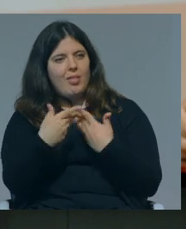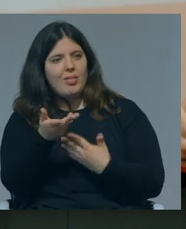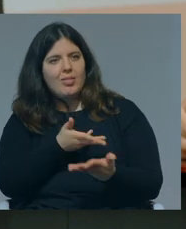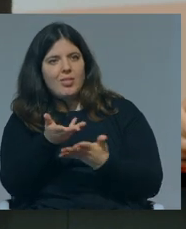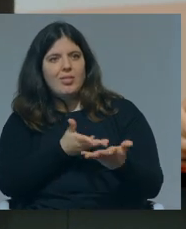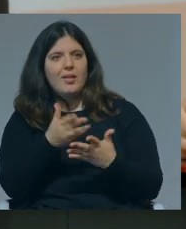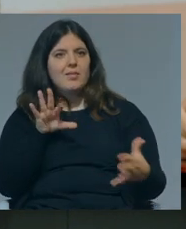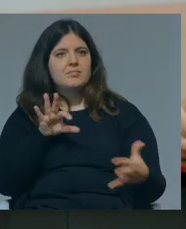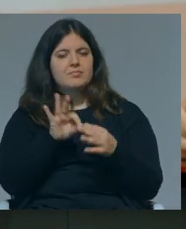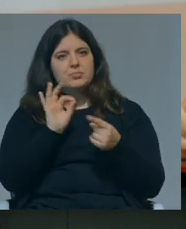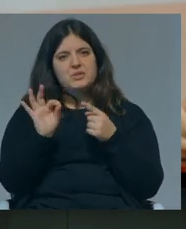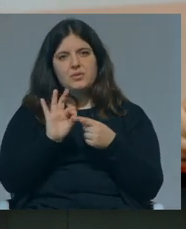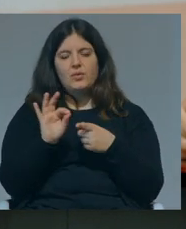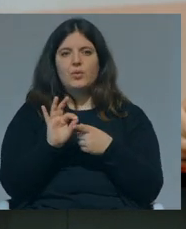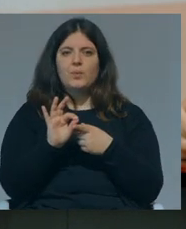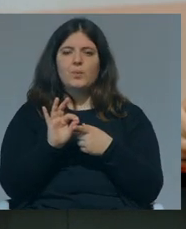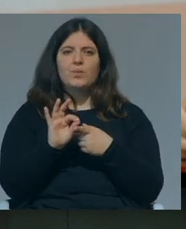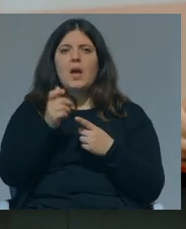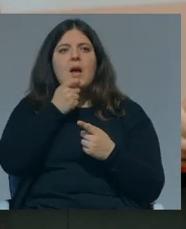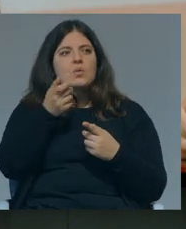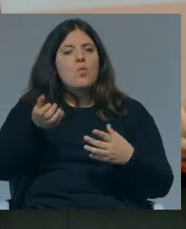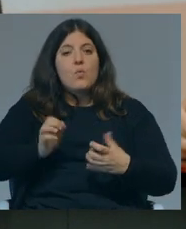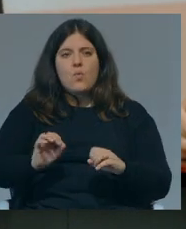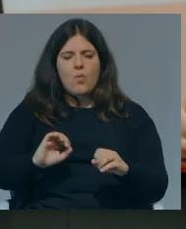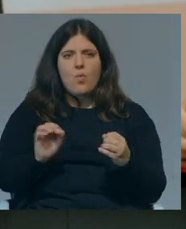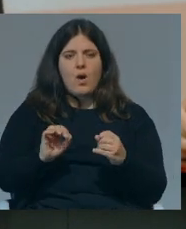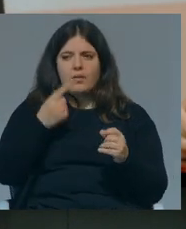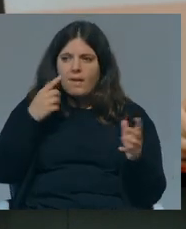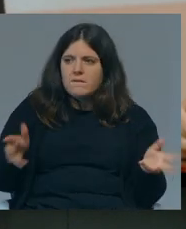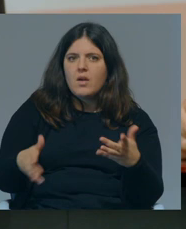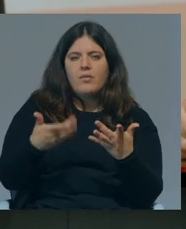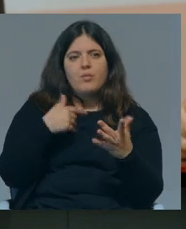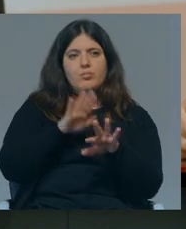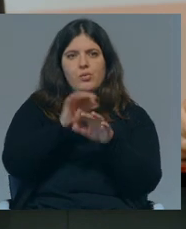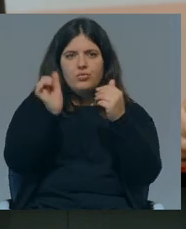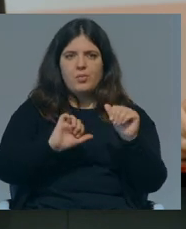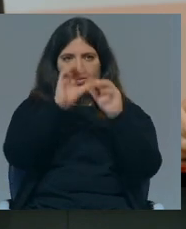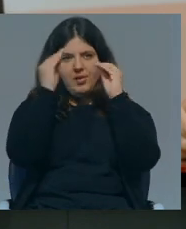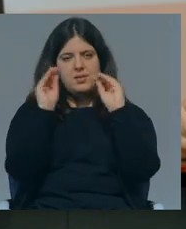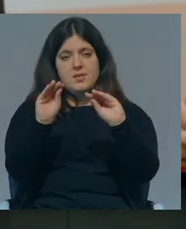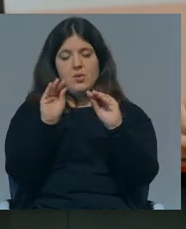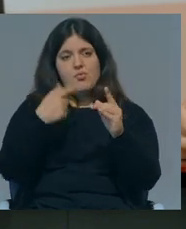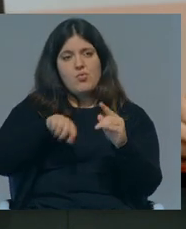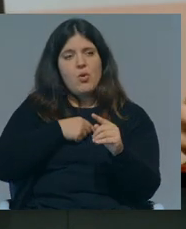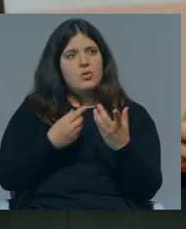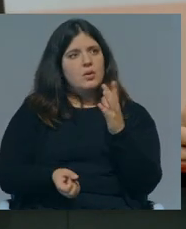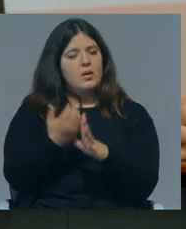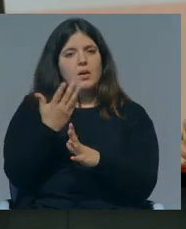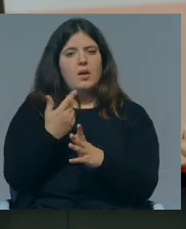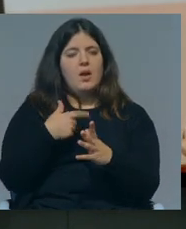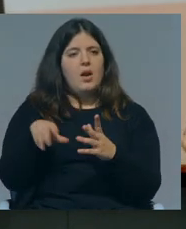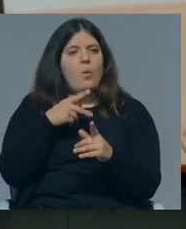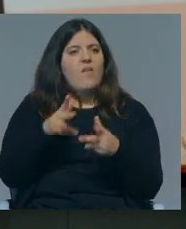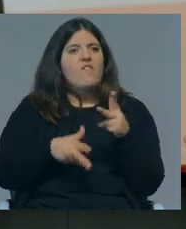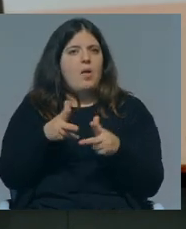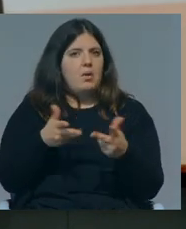que vem de um sítio muito particular, se não existe e se não está fomentada para o próprio sistema de ensino, nós estamos a criar uma espécie de máquina